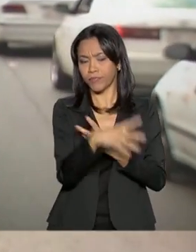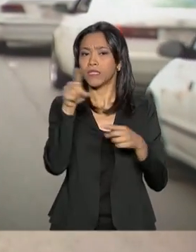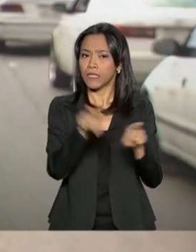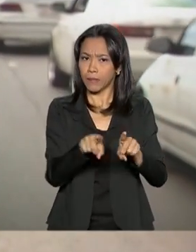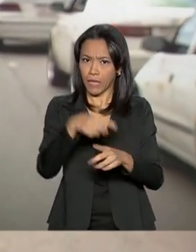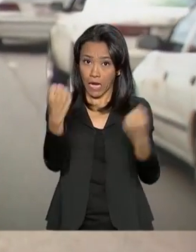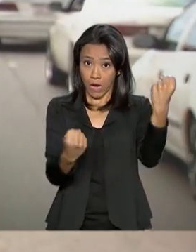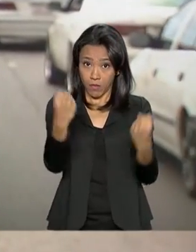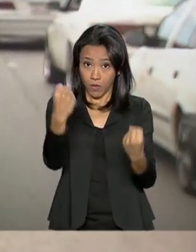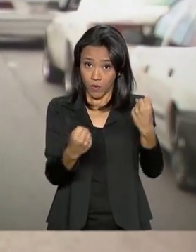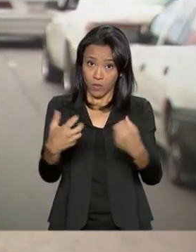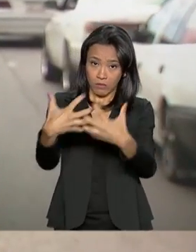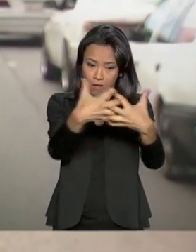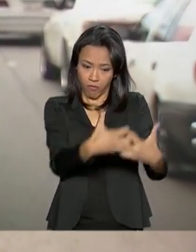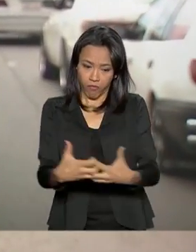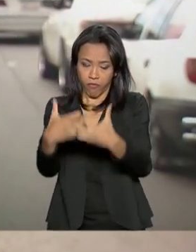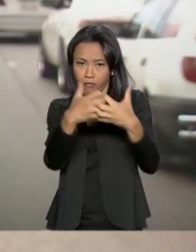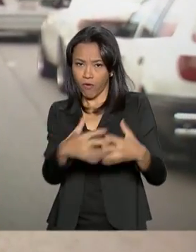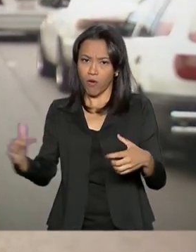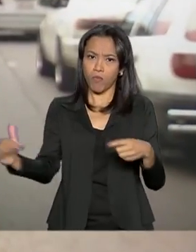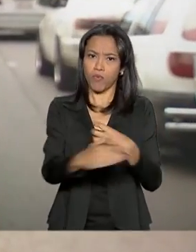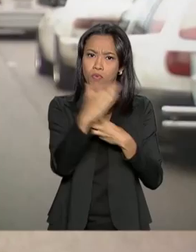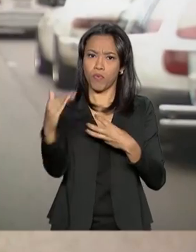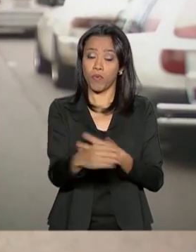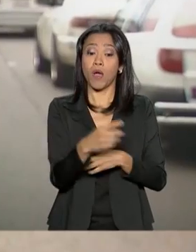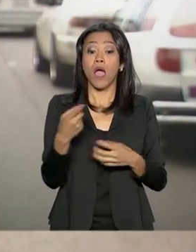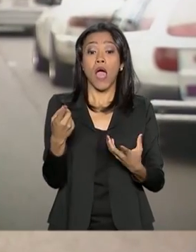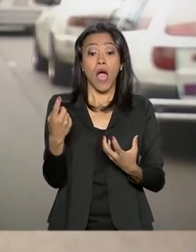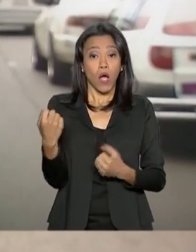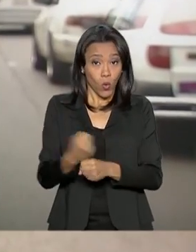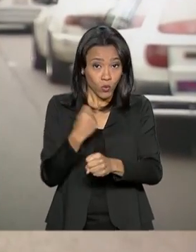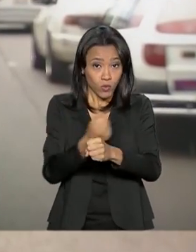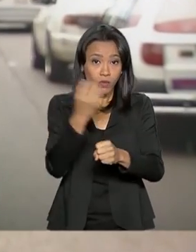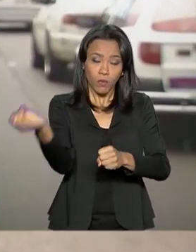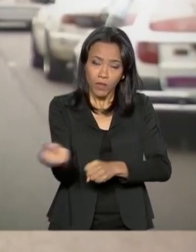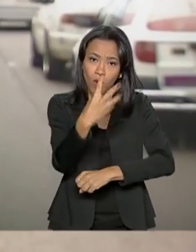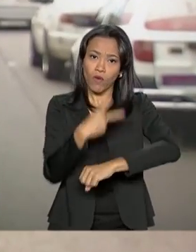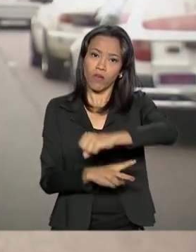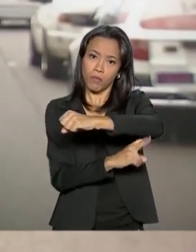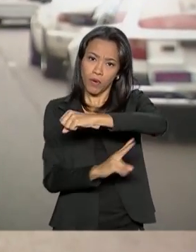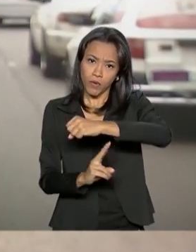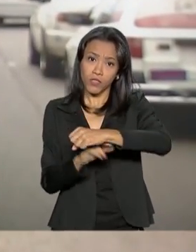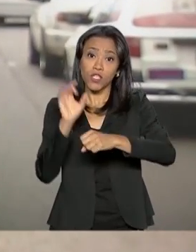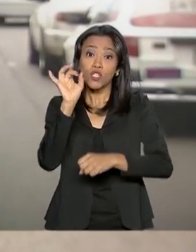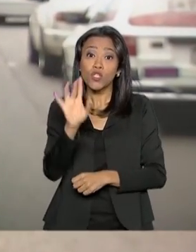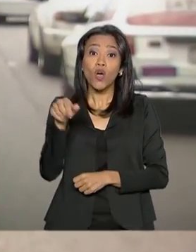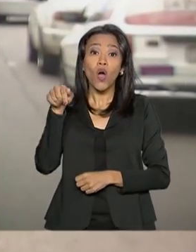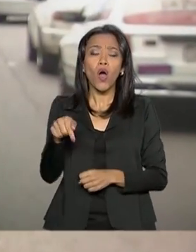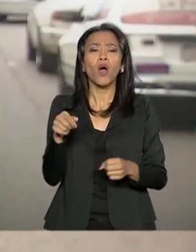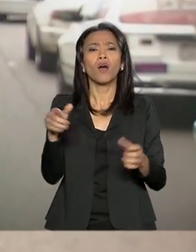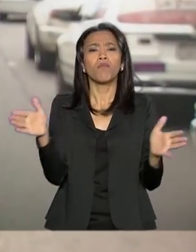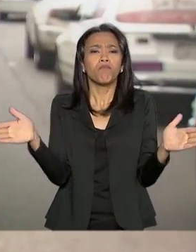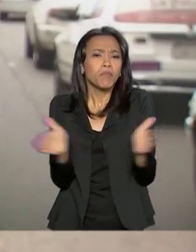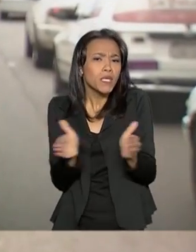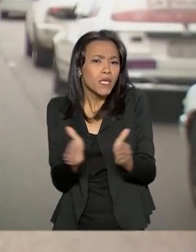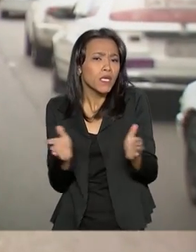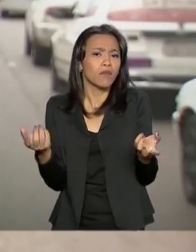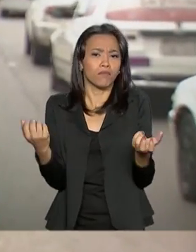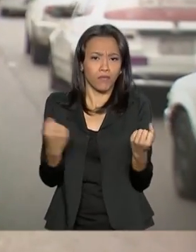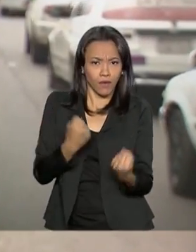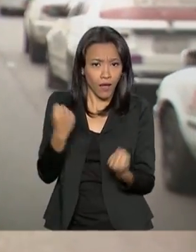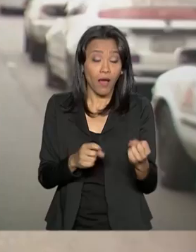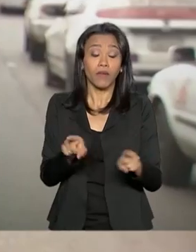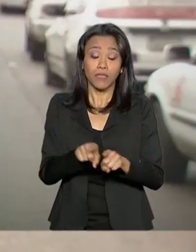pesados. Com a construção da nova ponte, esta aqui vai ser restrita a veículos leves e ônibus turísticos,